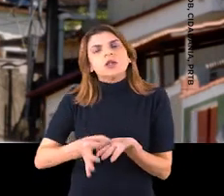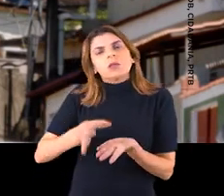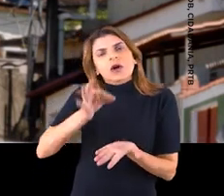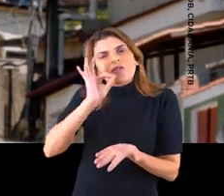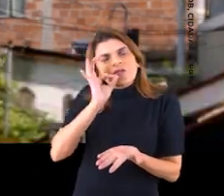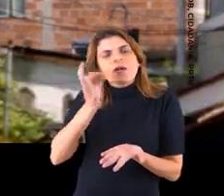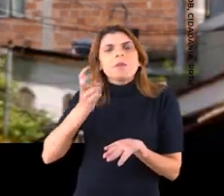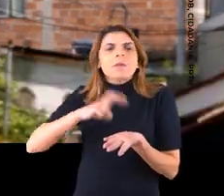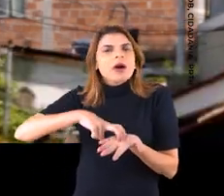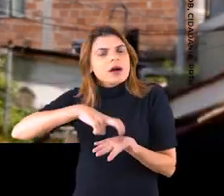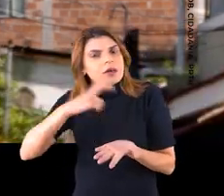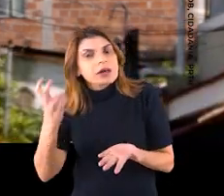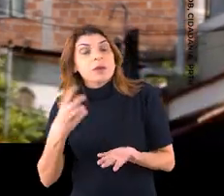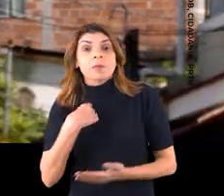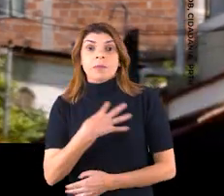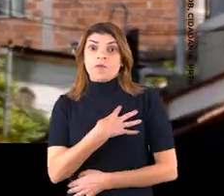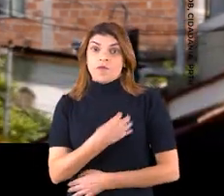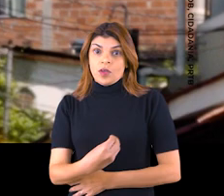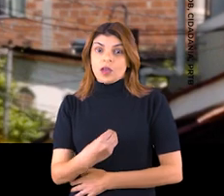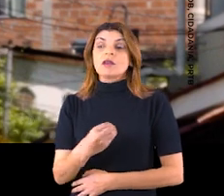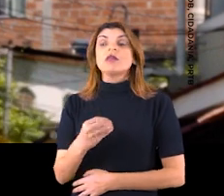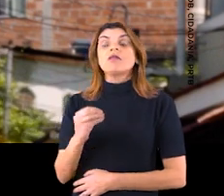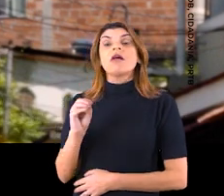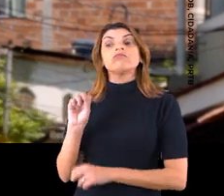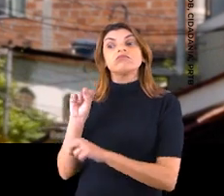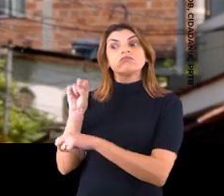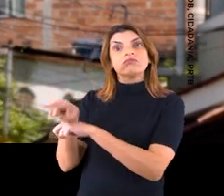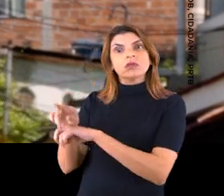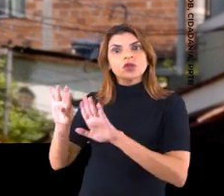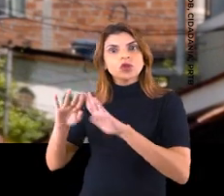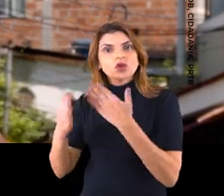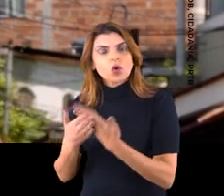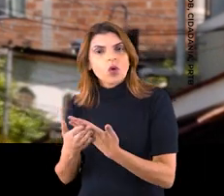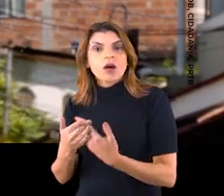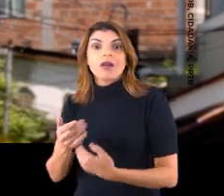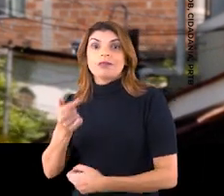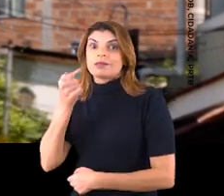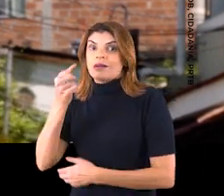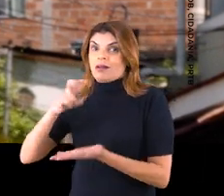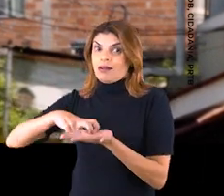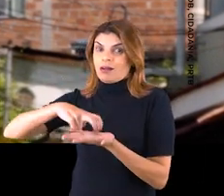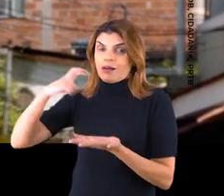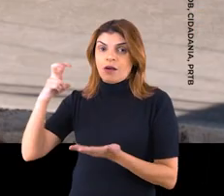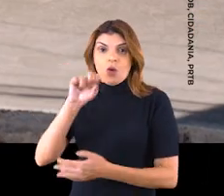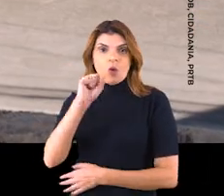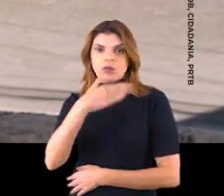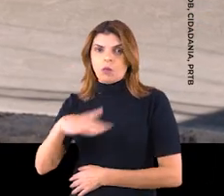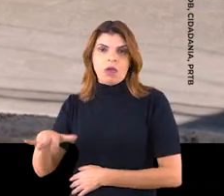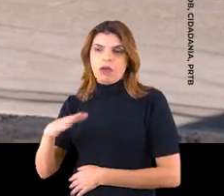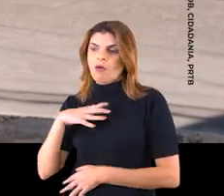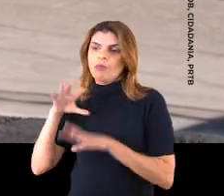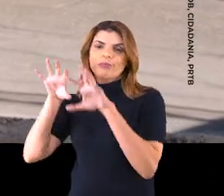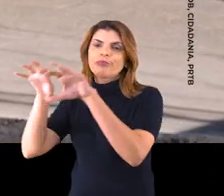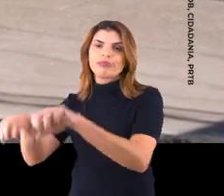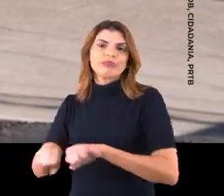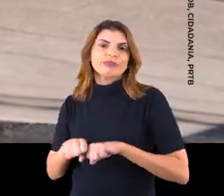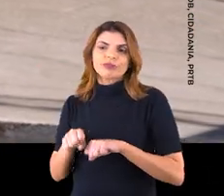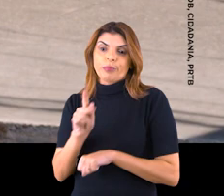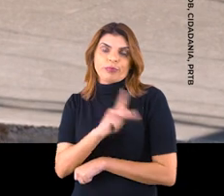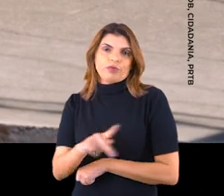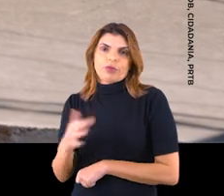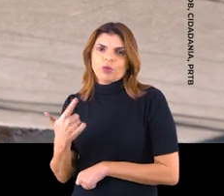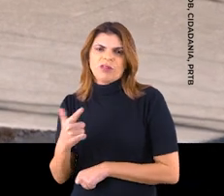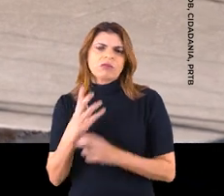da merenda. A minha filha vai para a escola às 7 da manhã, quando dá 8 e meia, tenho que ir buscar ela, porque não tem professores. Assim, é frustrante, né? Você